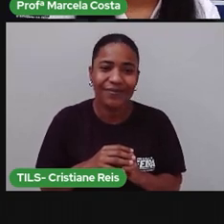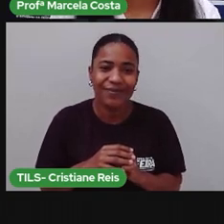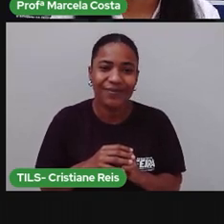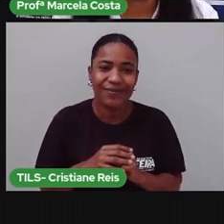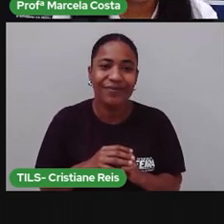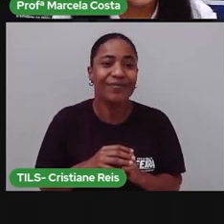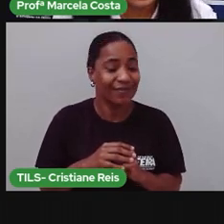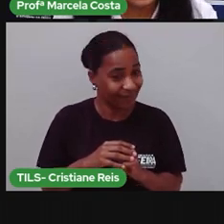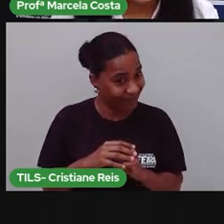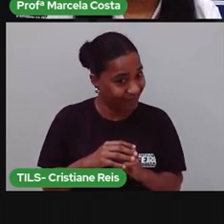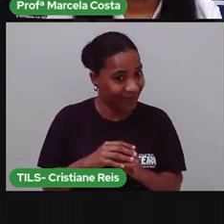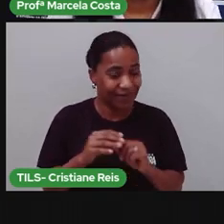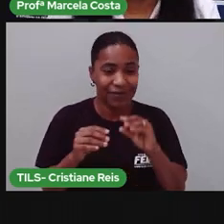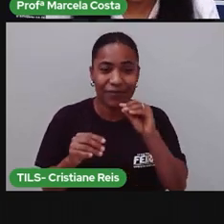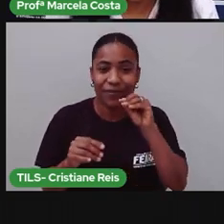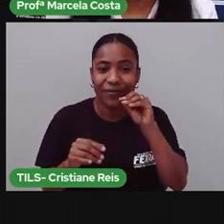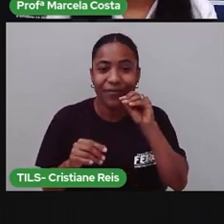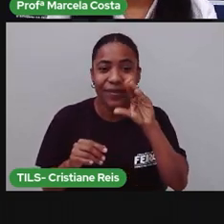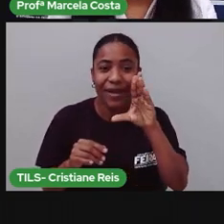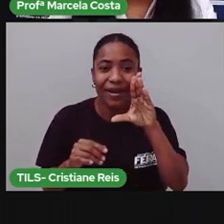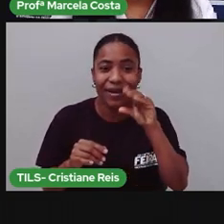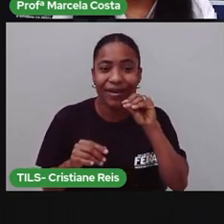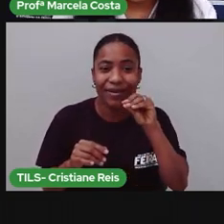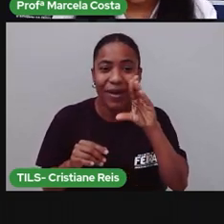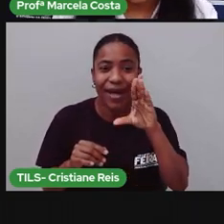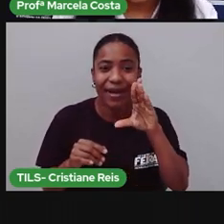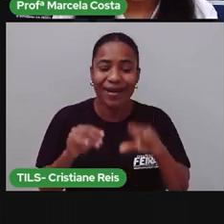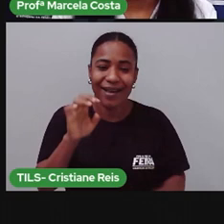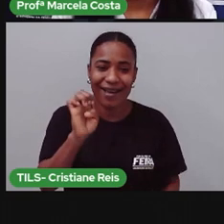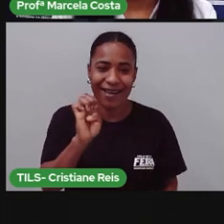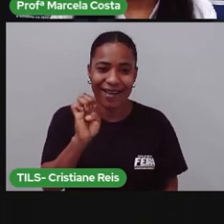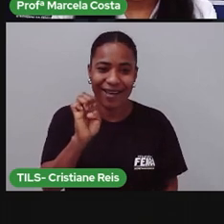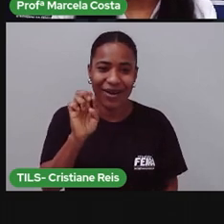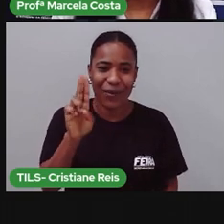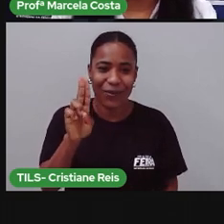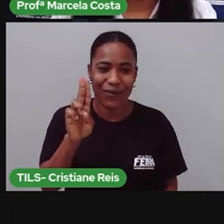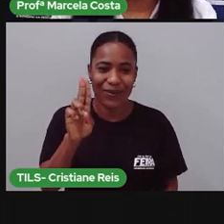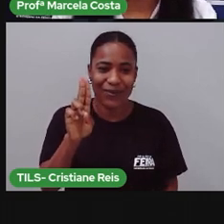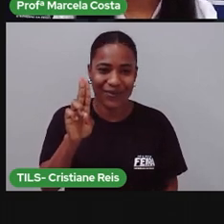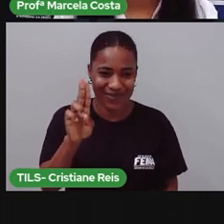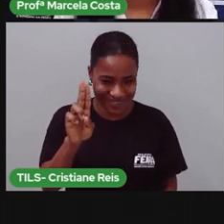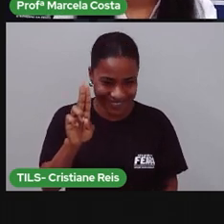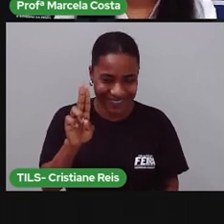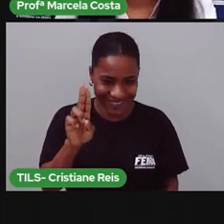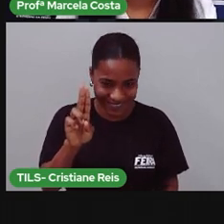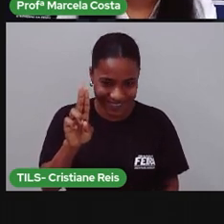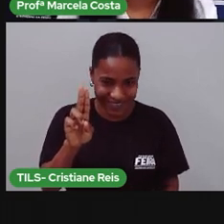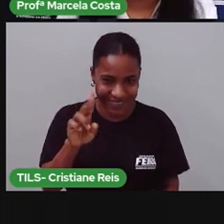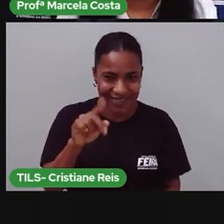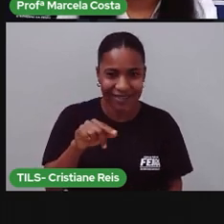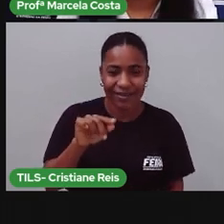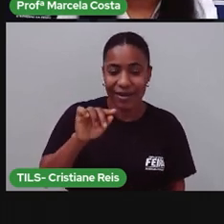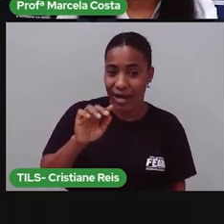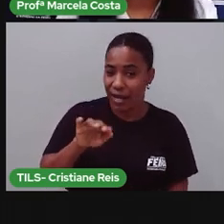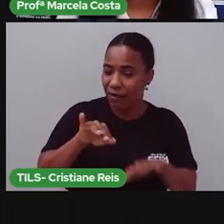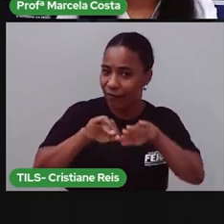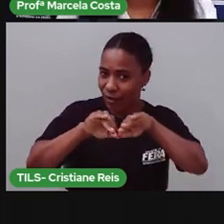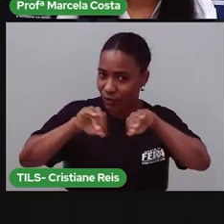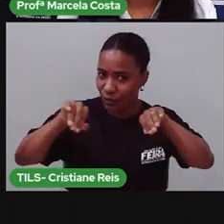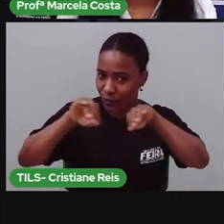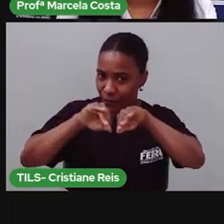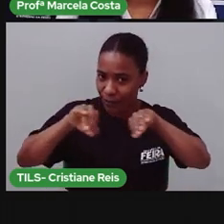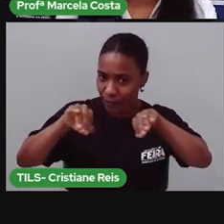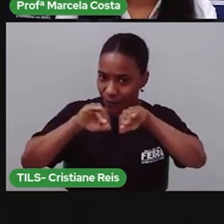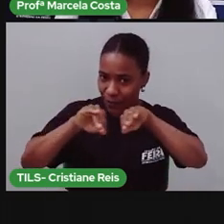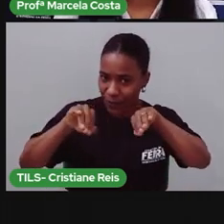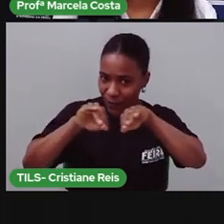É o som do E e do U. É isso? Então, ó, eu dou um espaço pra as palavras